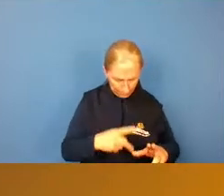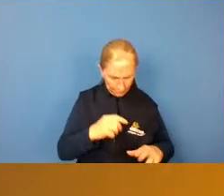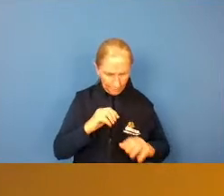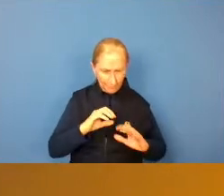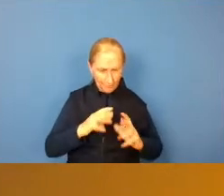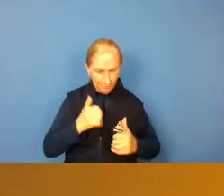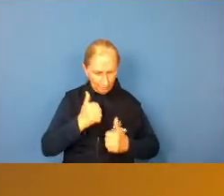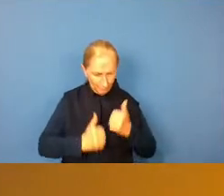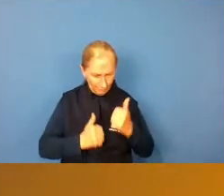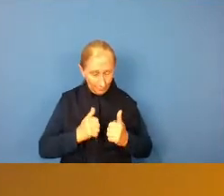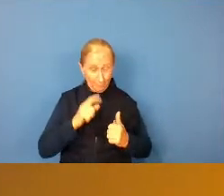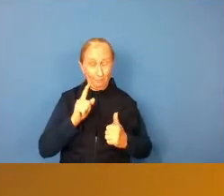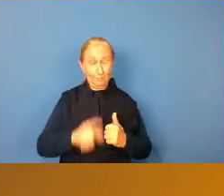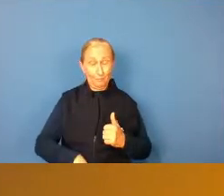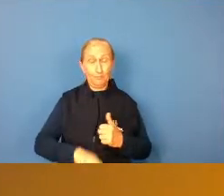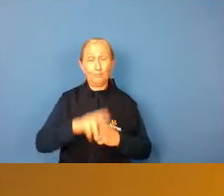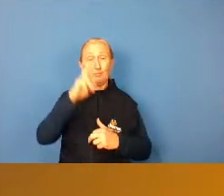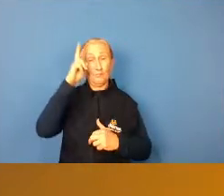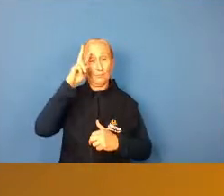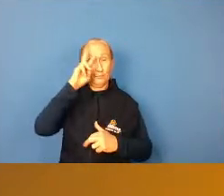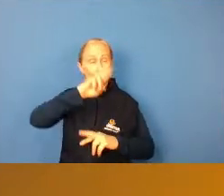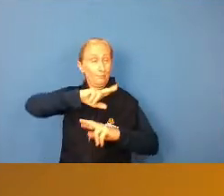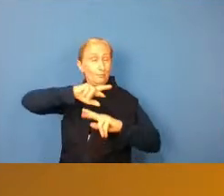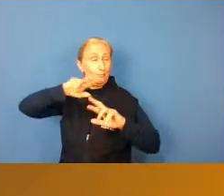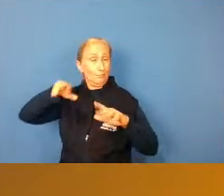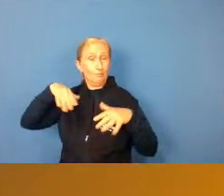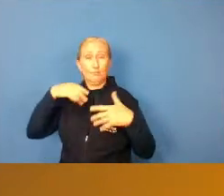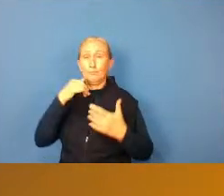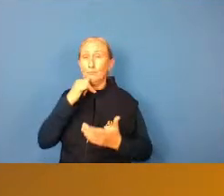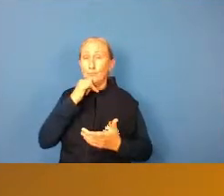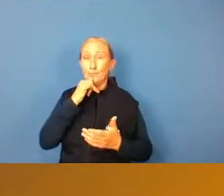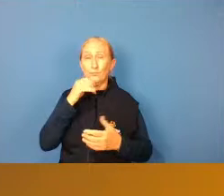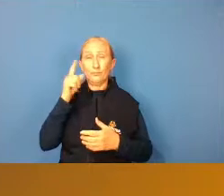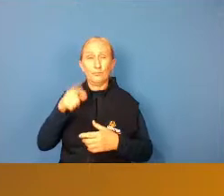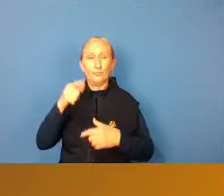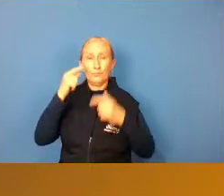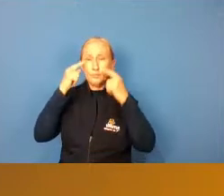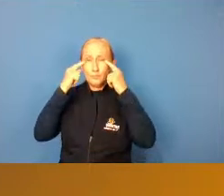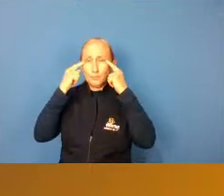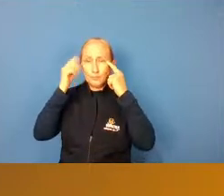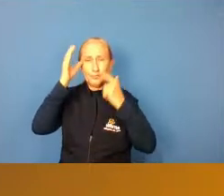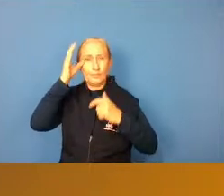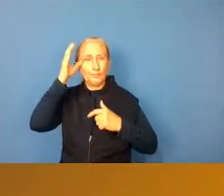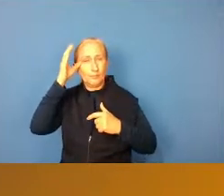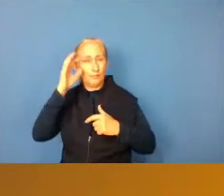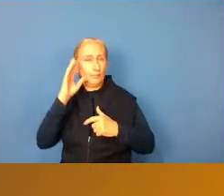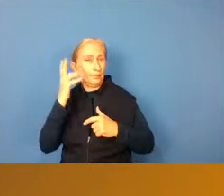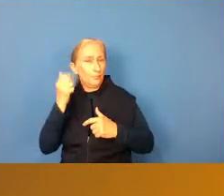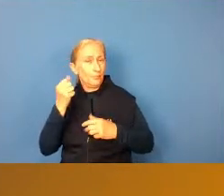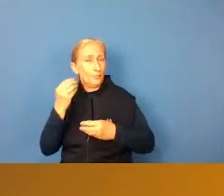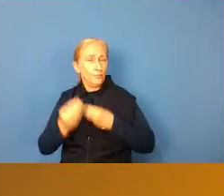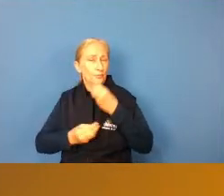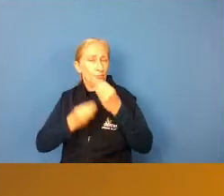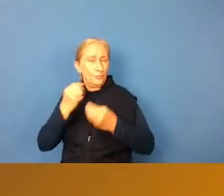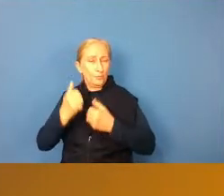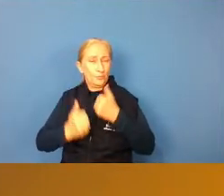existem outras histórias né por exemplo providas da China como como que o futebol